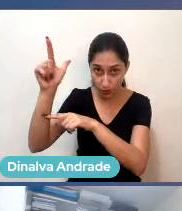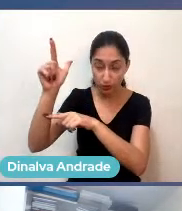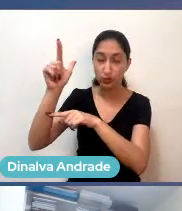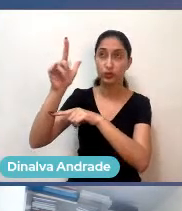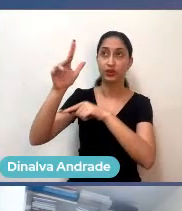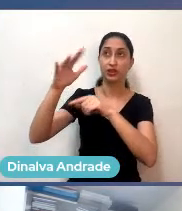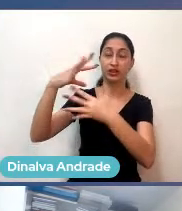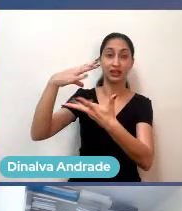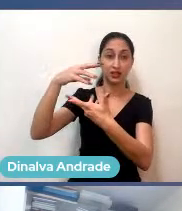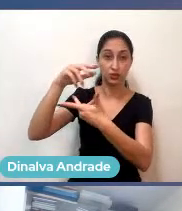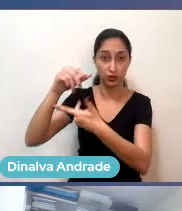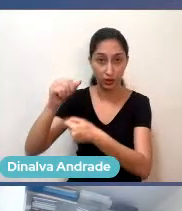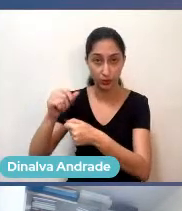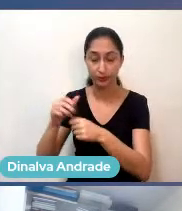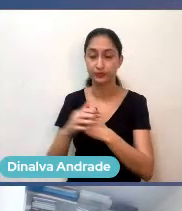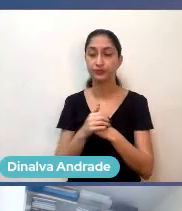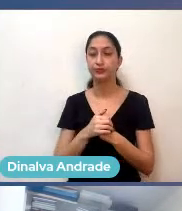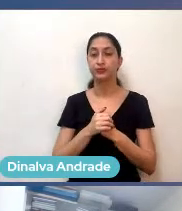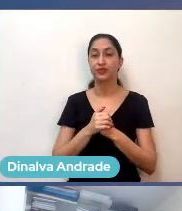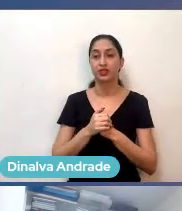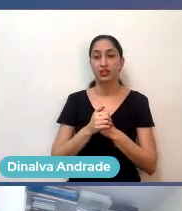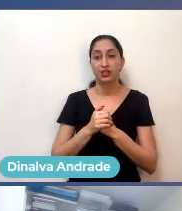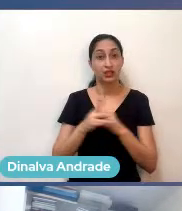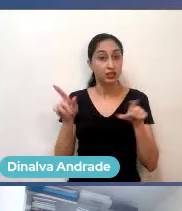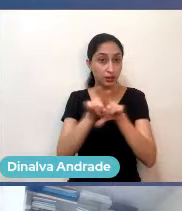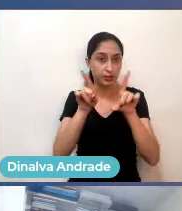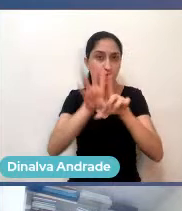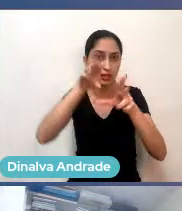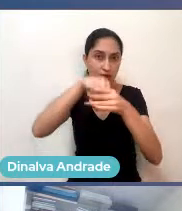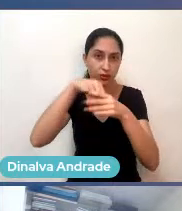internacionais, como também dentro do Brasil.